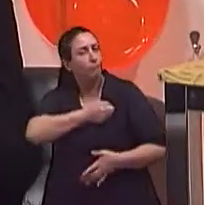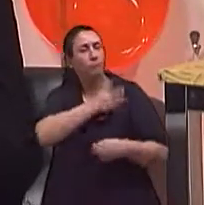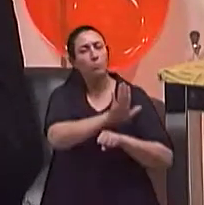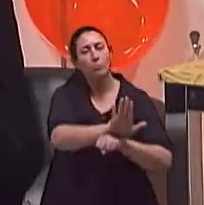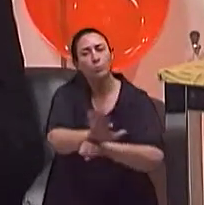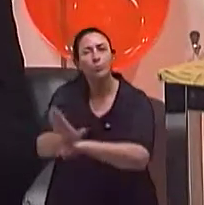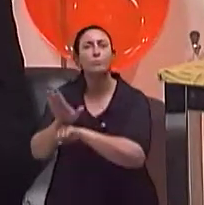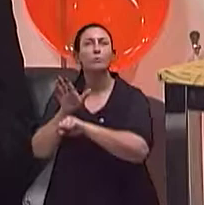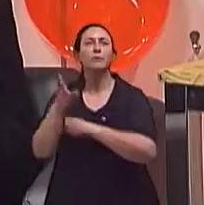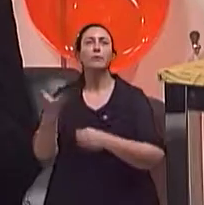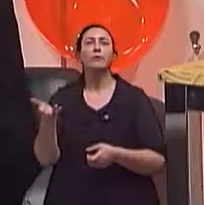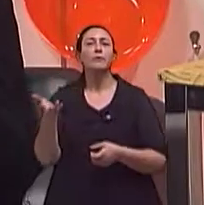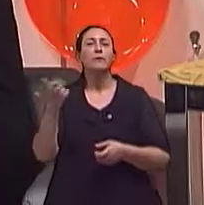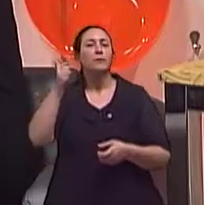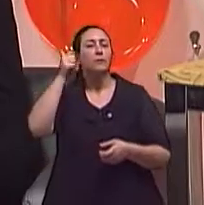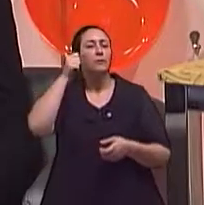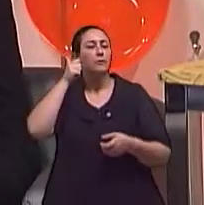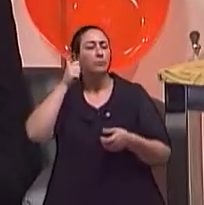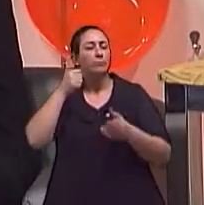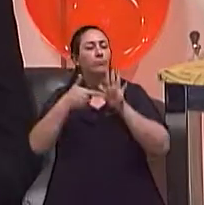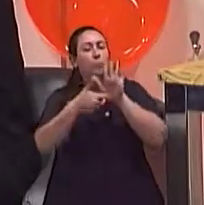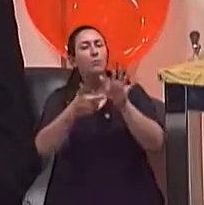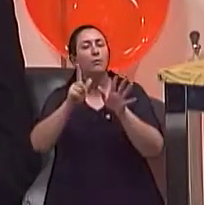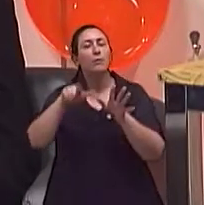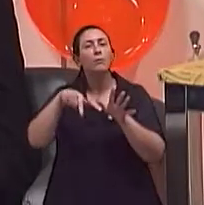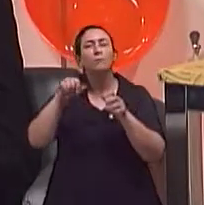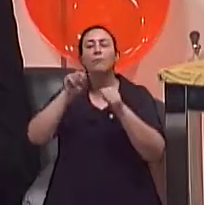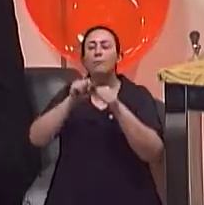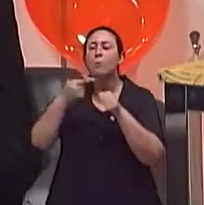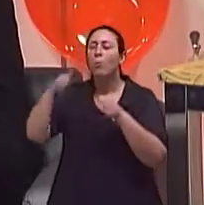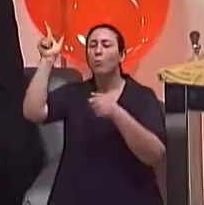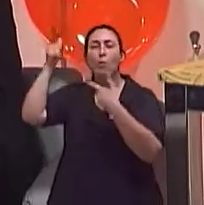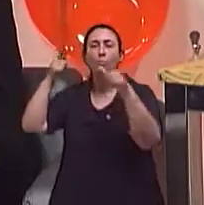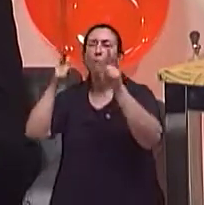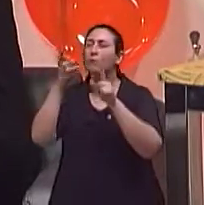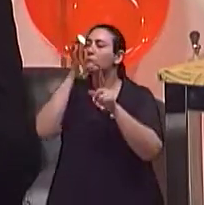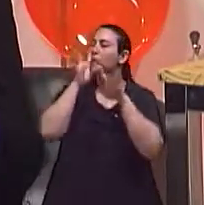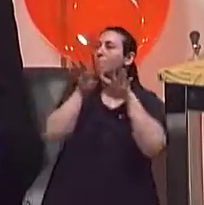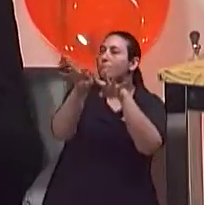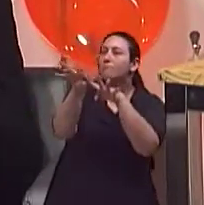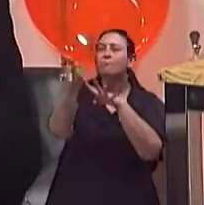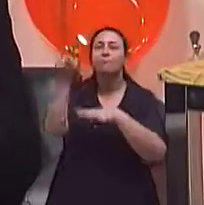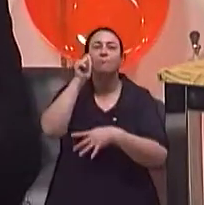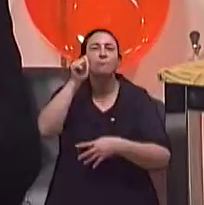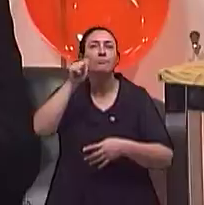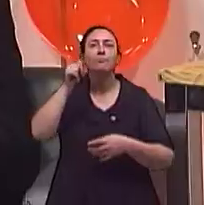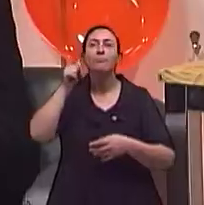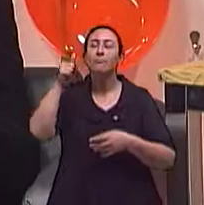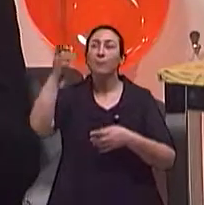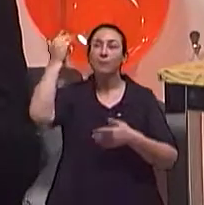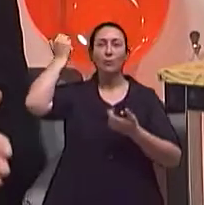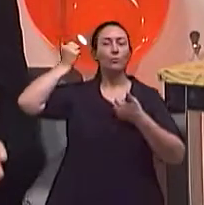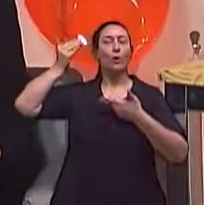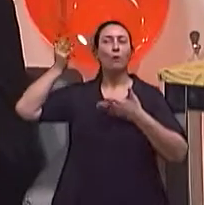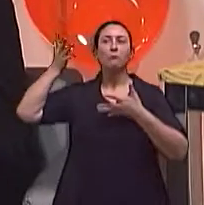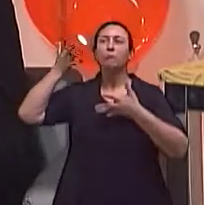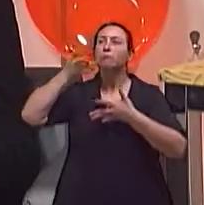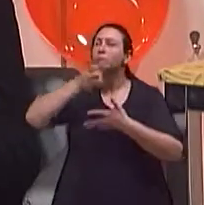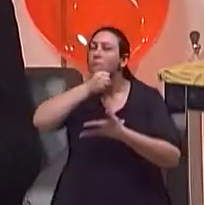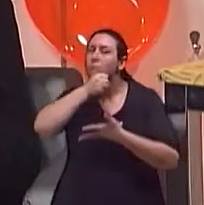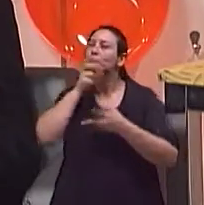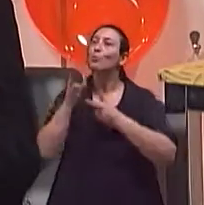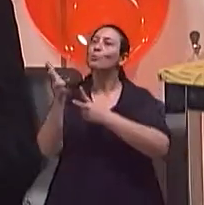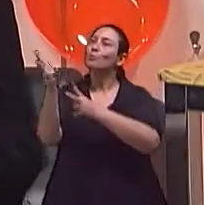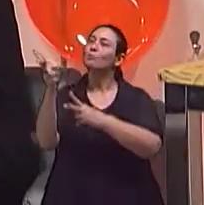uma atividade, digamos assim, que tem muito mais a ver com os tempos de hoje. Porque os tempos